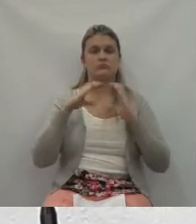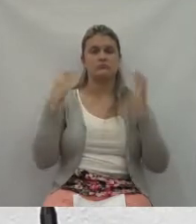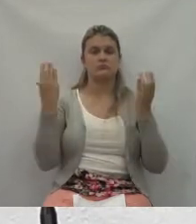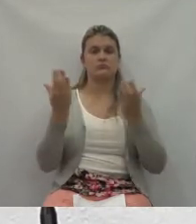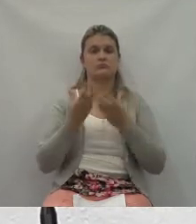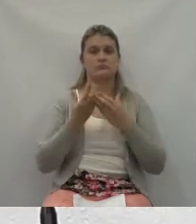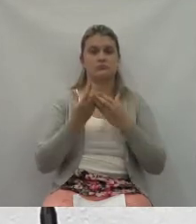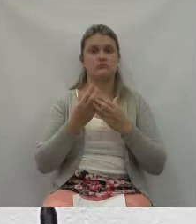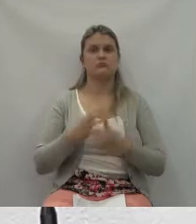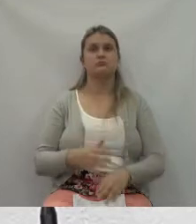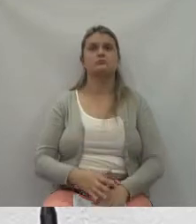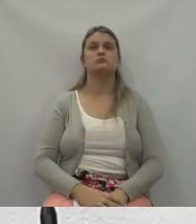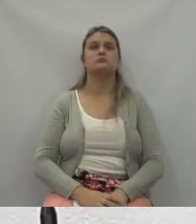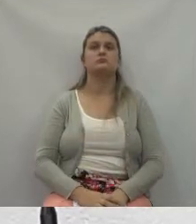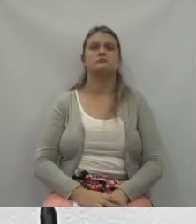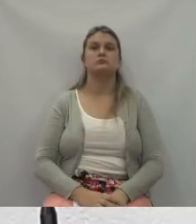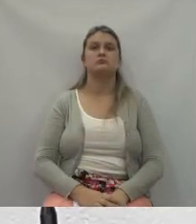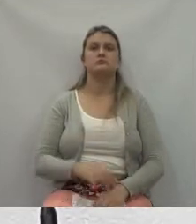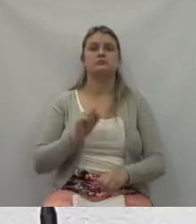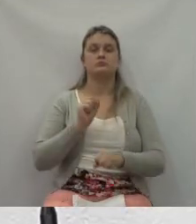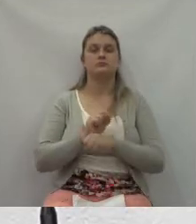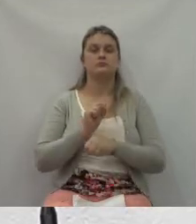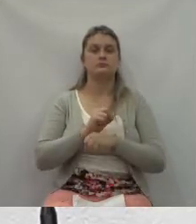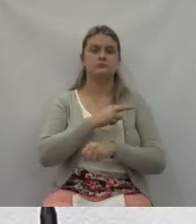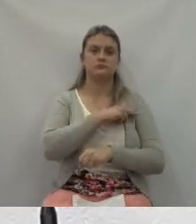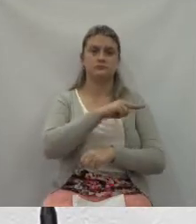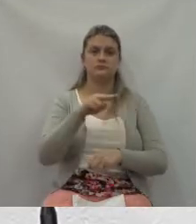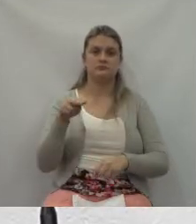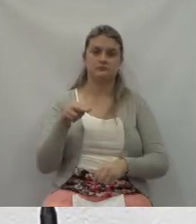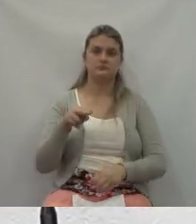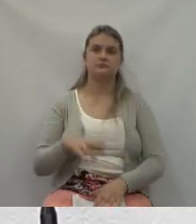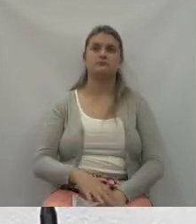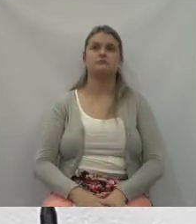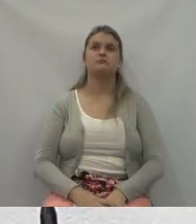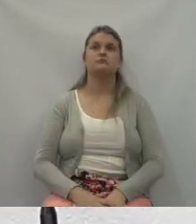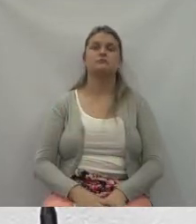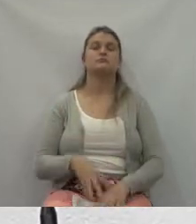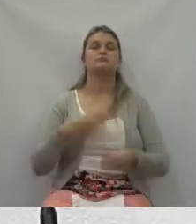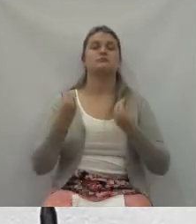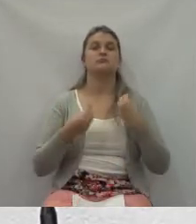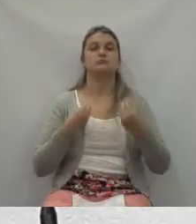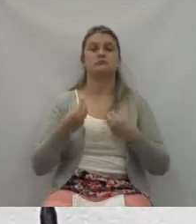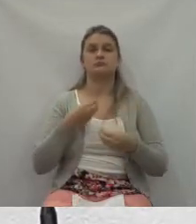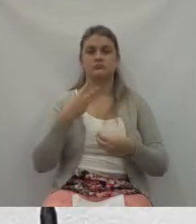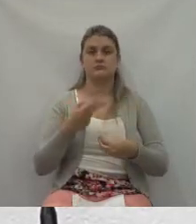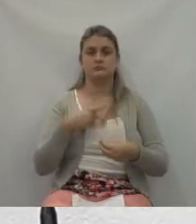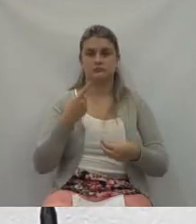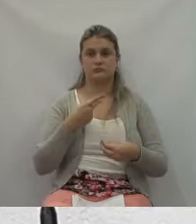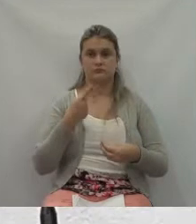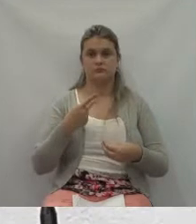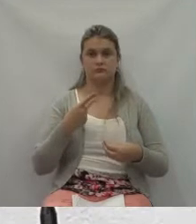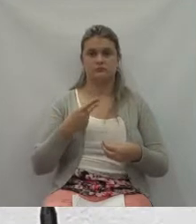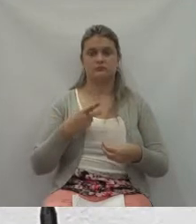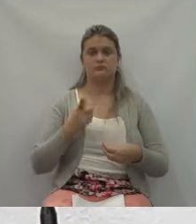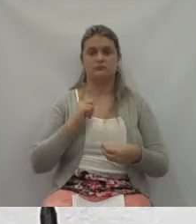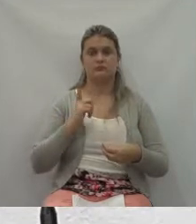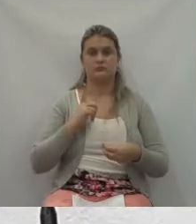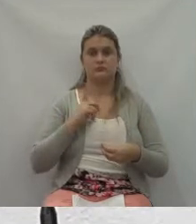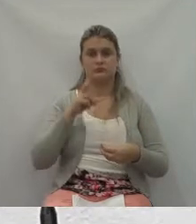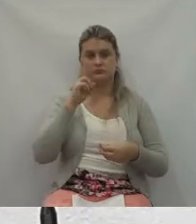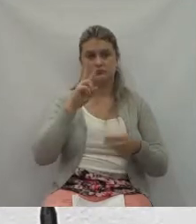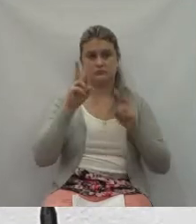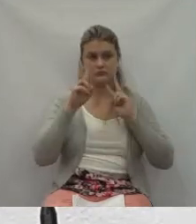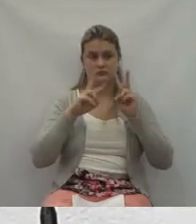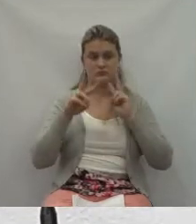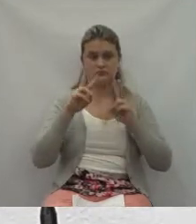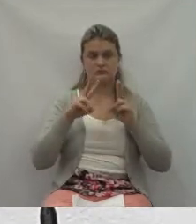espera de nós. Mas, como disse, passando para a investigação, passando para os cartórios,